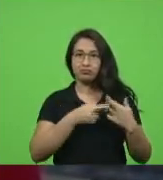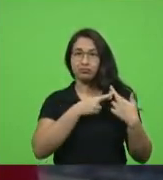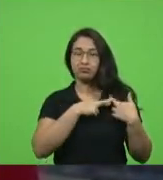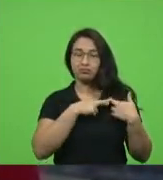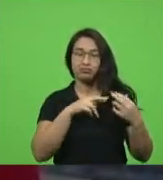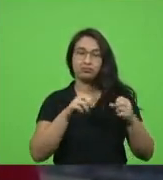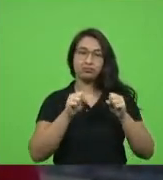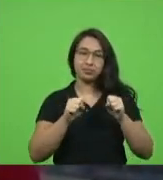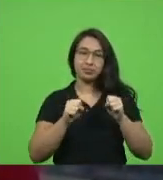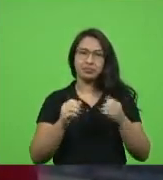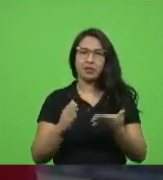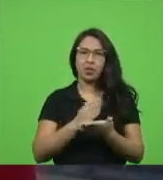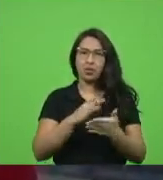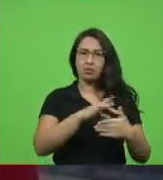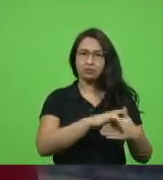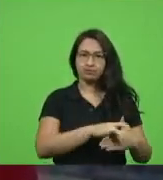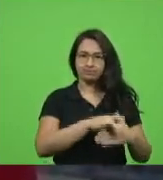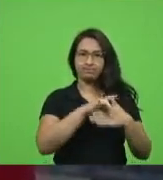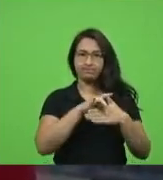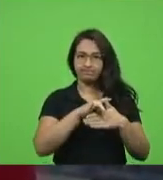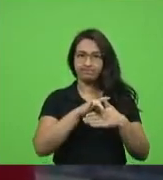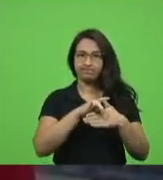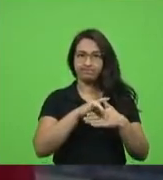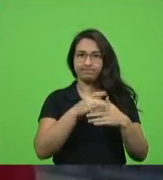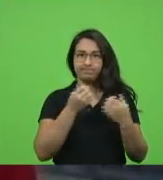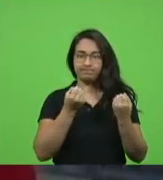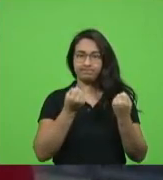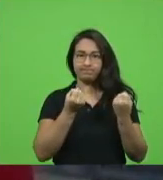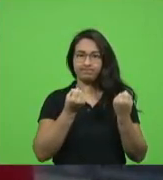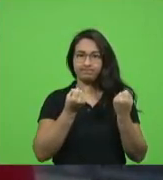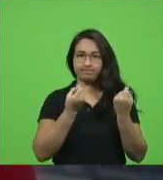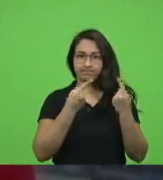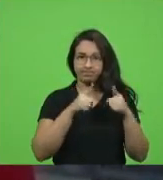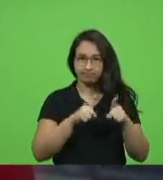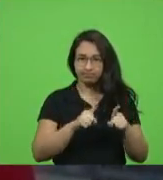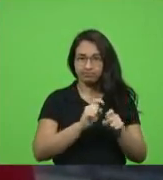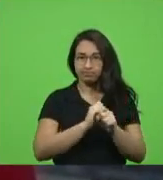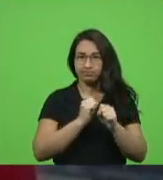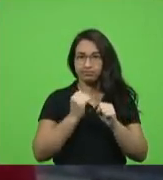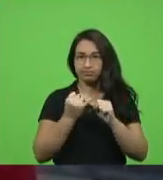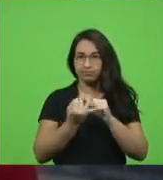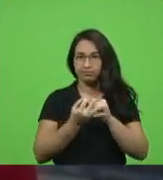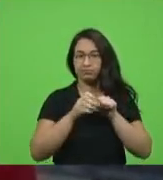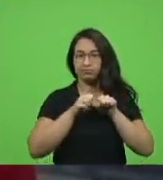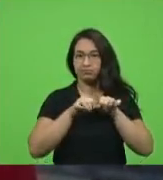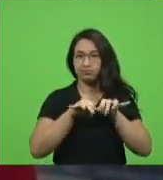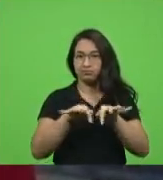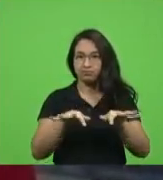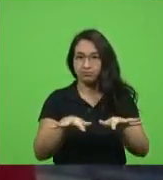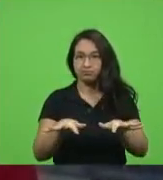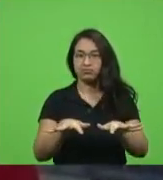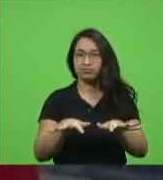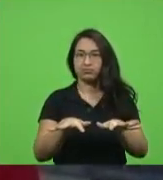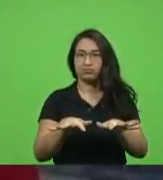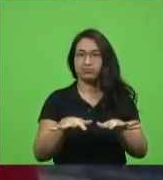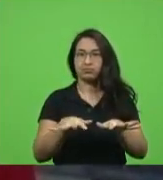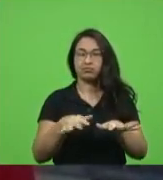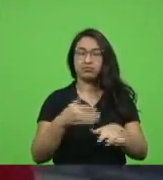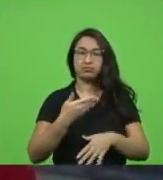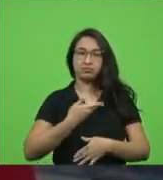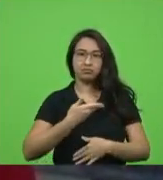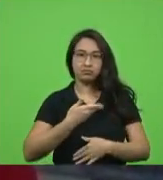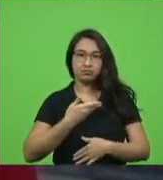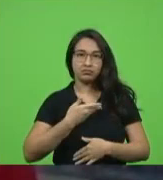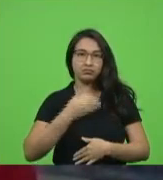exemplares no combate à pandemia companheiros deputados companheiras deputadas